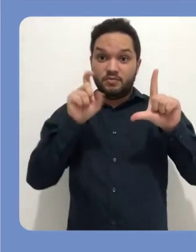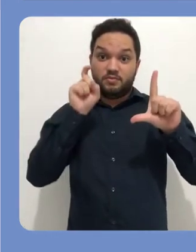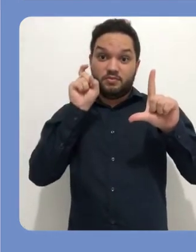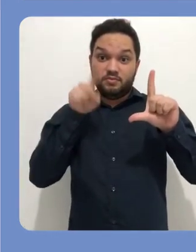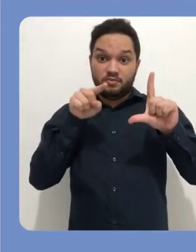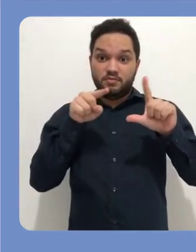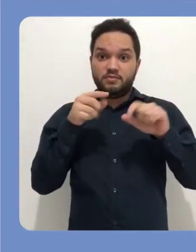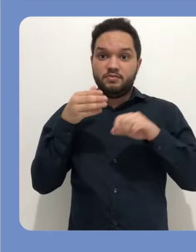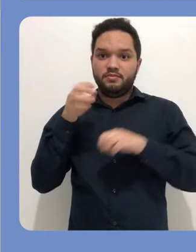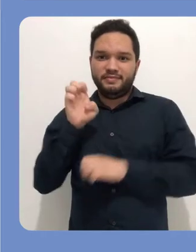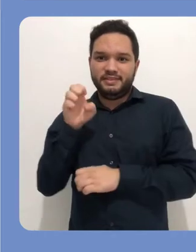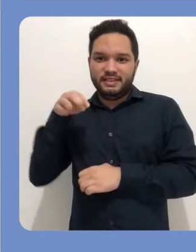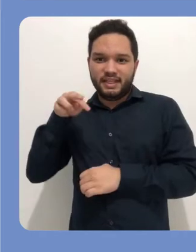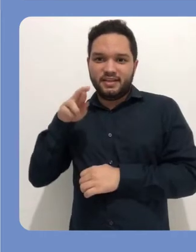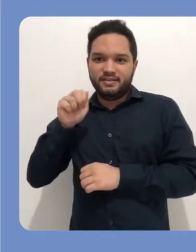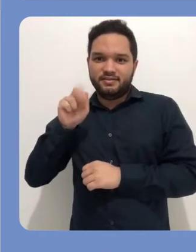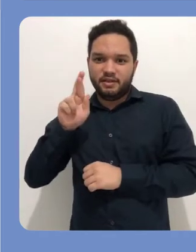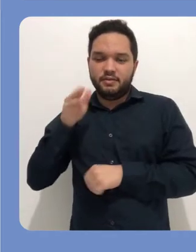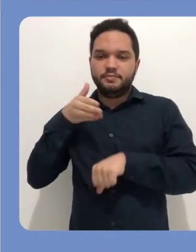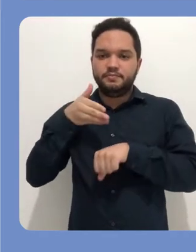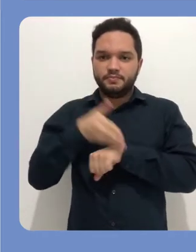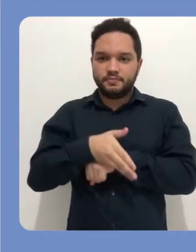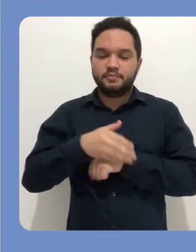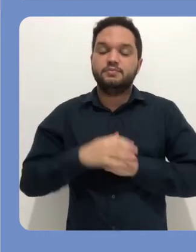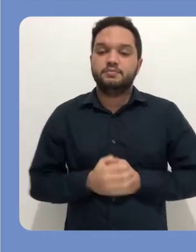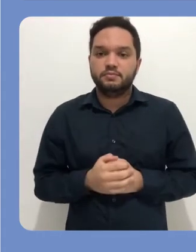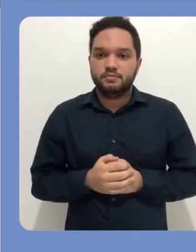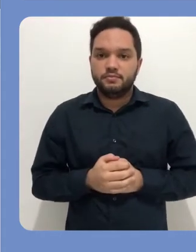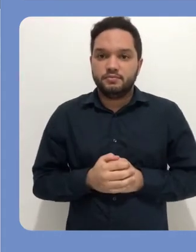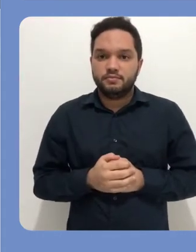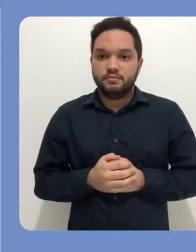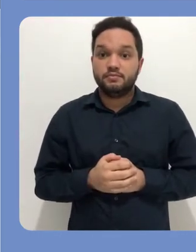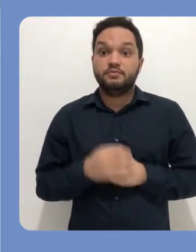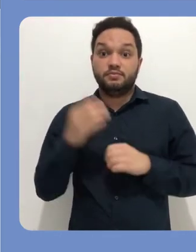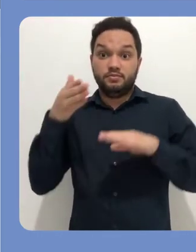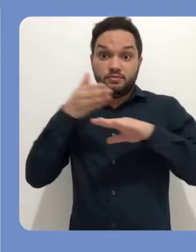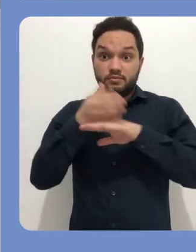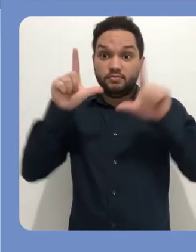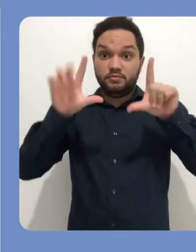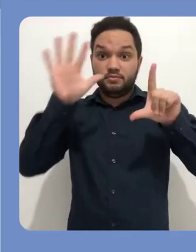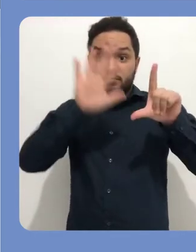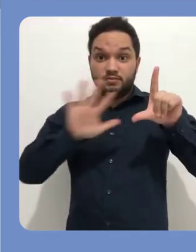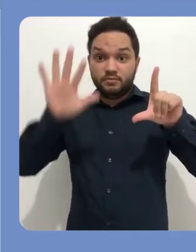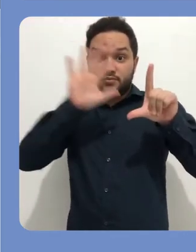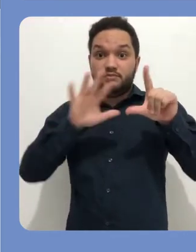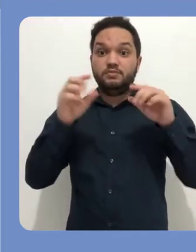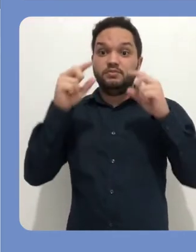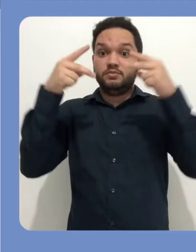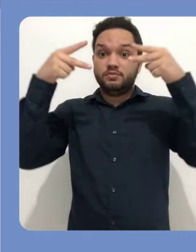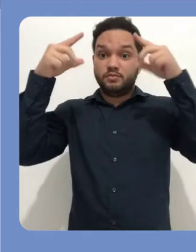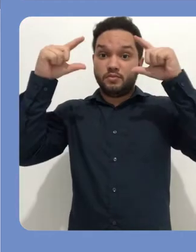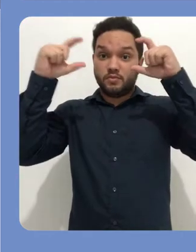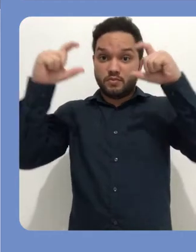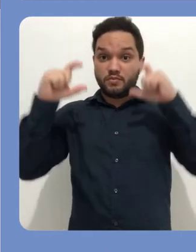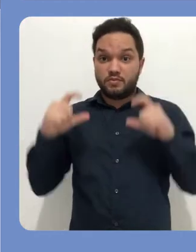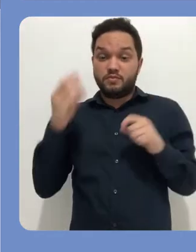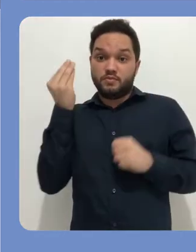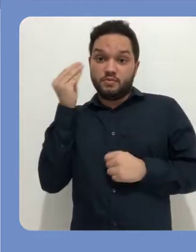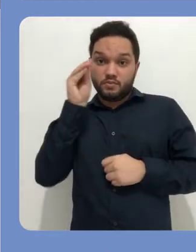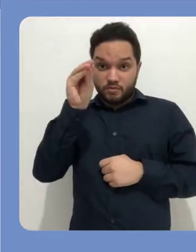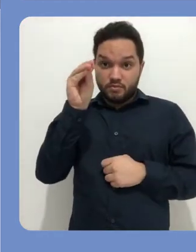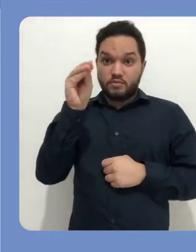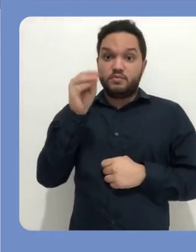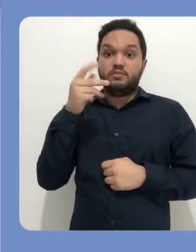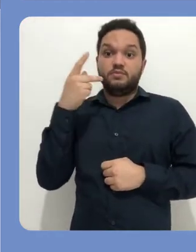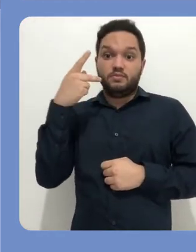Na primeira tela, clique em Entrar. Você será direcionado ao sistema de autenticação centralizada